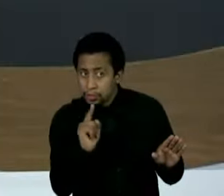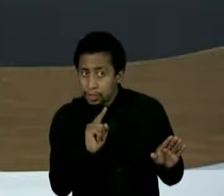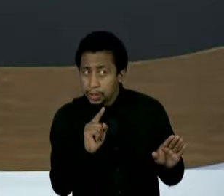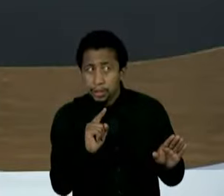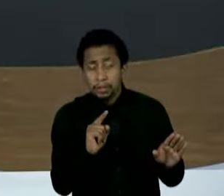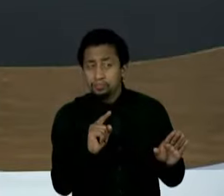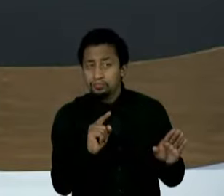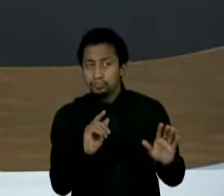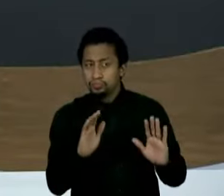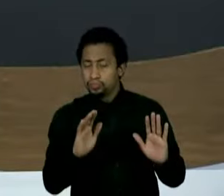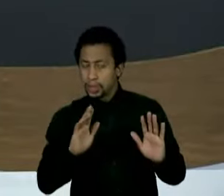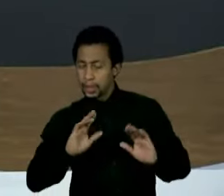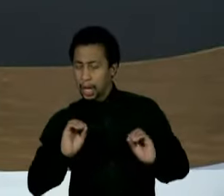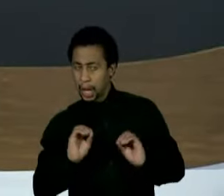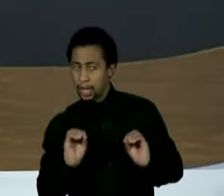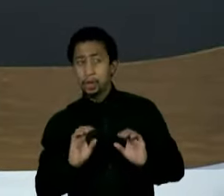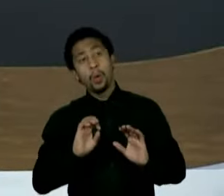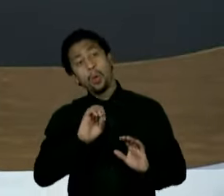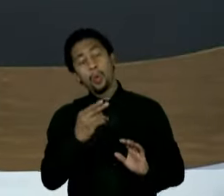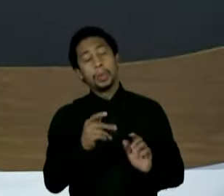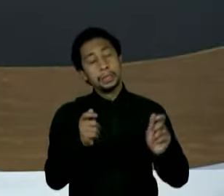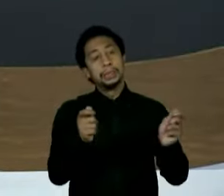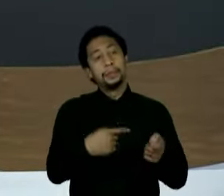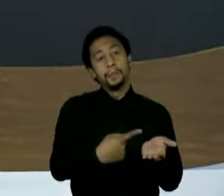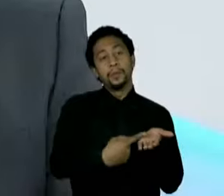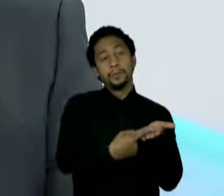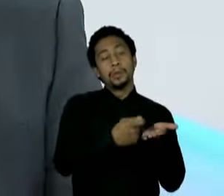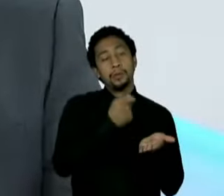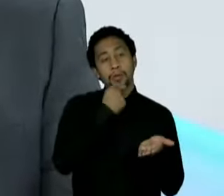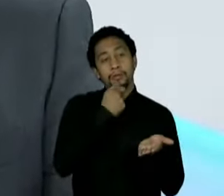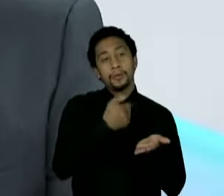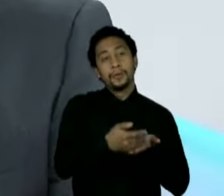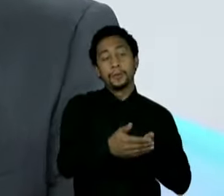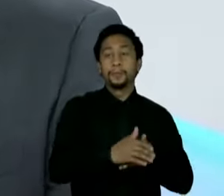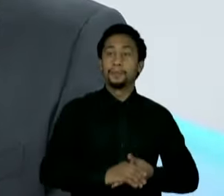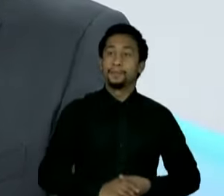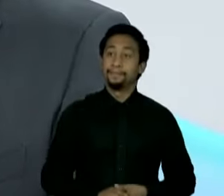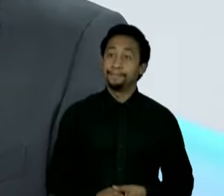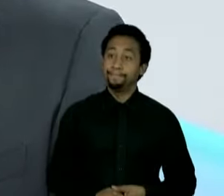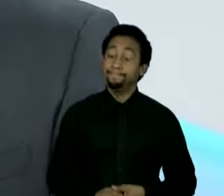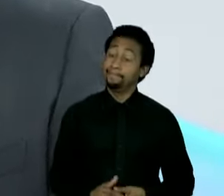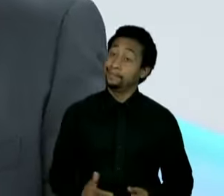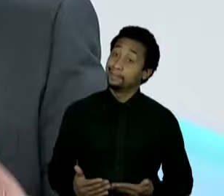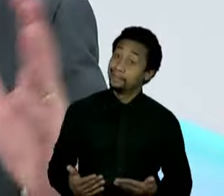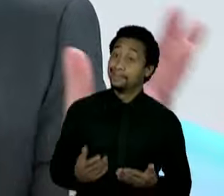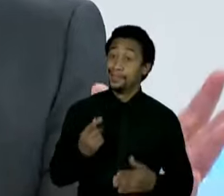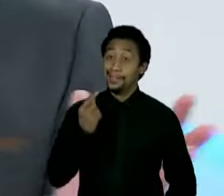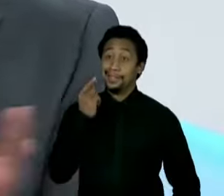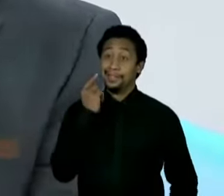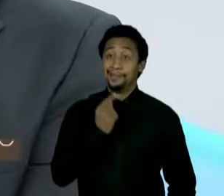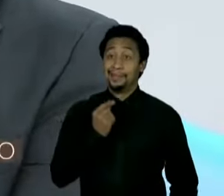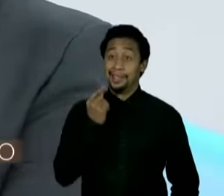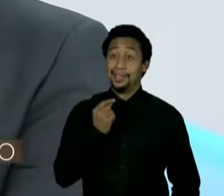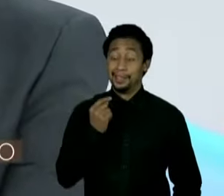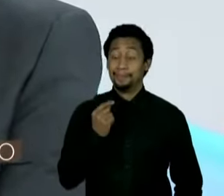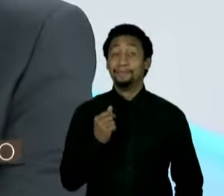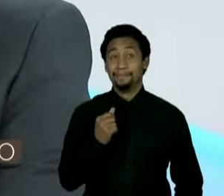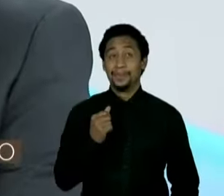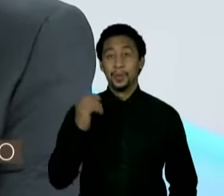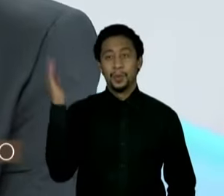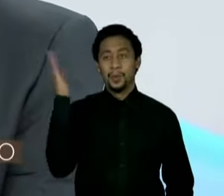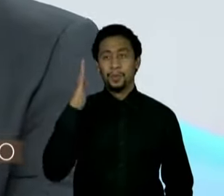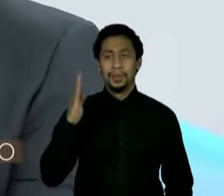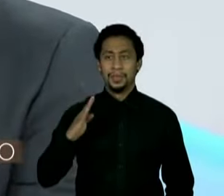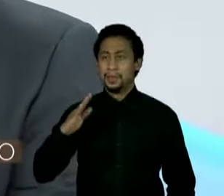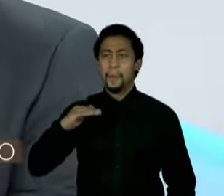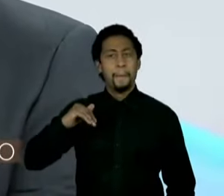é zero ou ainda há alguma tratativa em curso? Bom, Vera, eu tenho dito que o Brasil é mais importante do que São